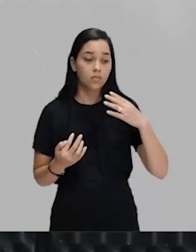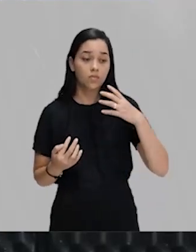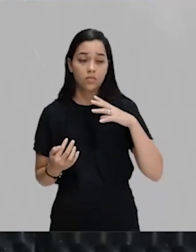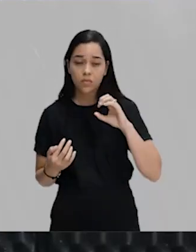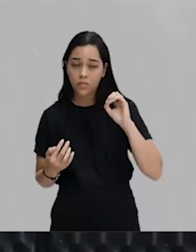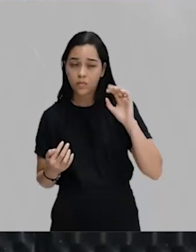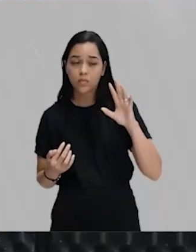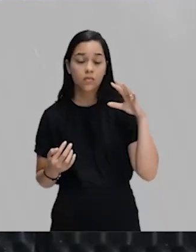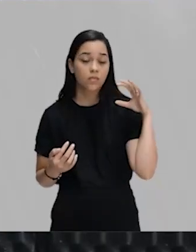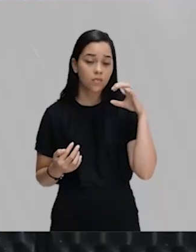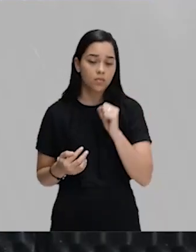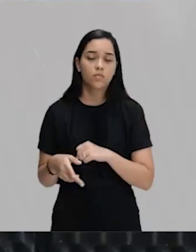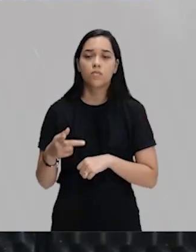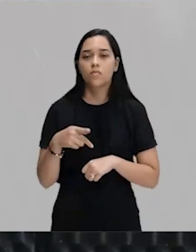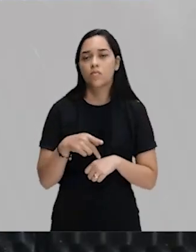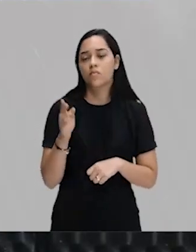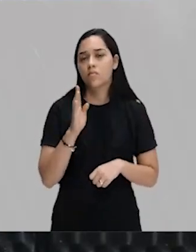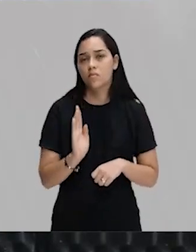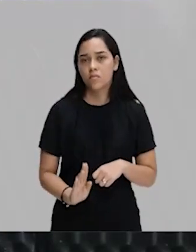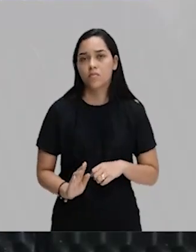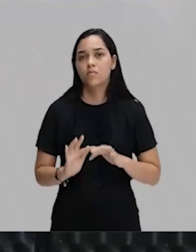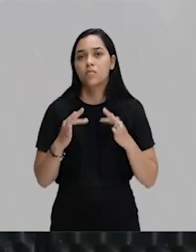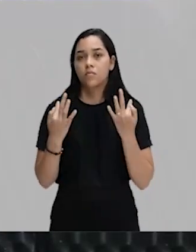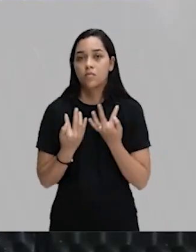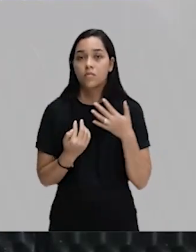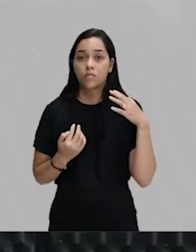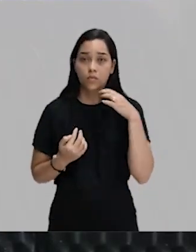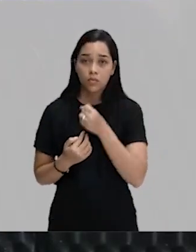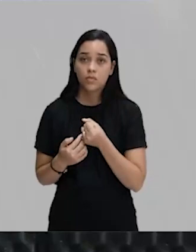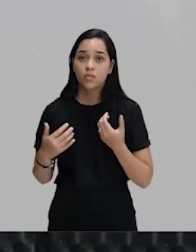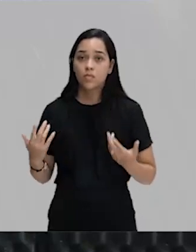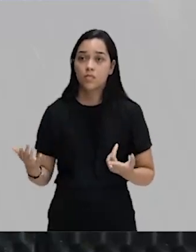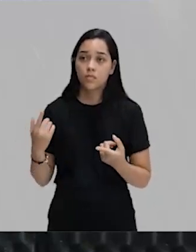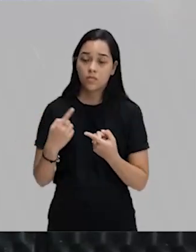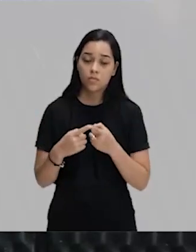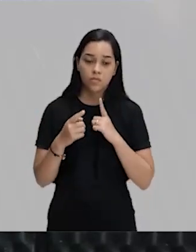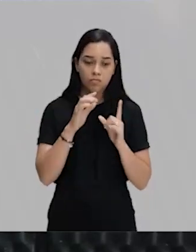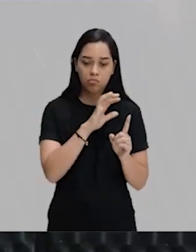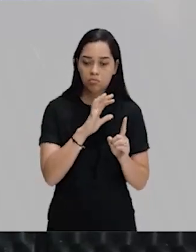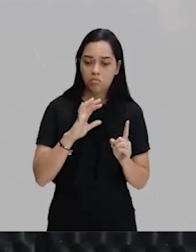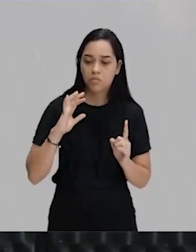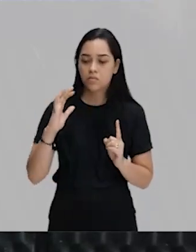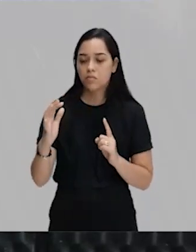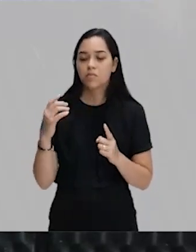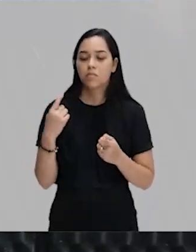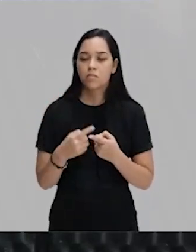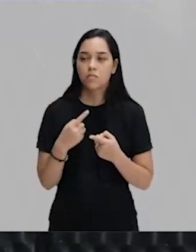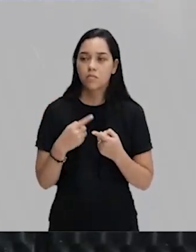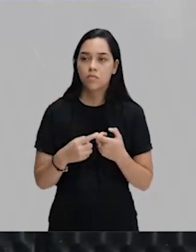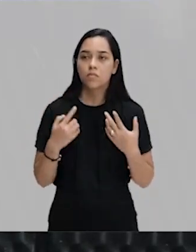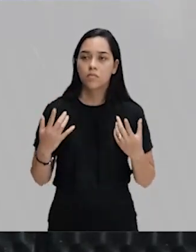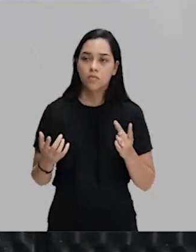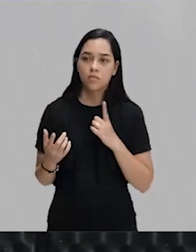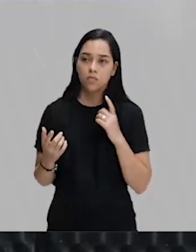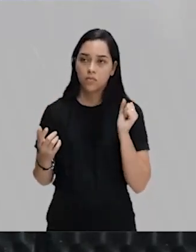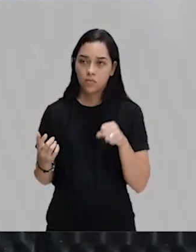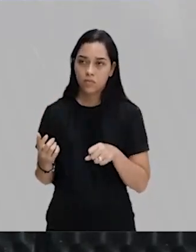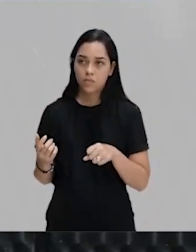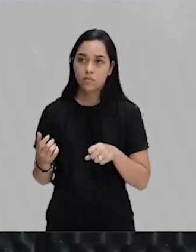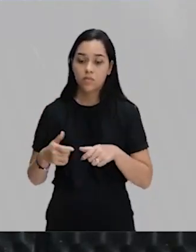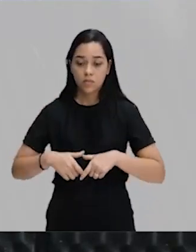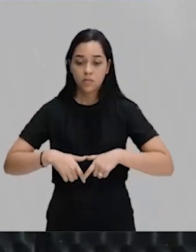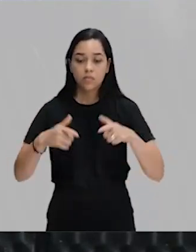rápido possível do país. A família real teve que ir embora o mais rápido possível. Houve pressões porque, de certa forma, estava tendo até uma certa